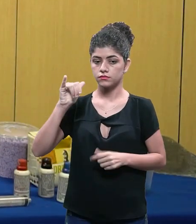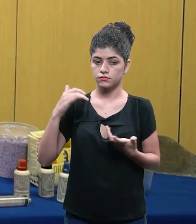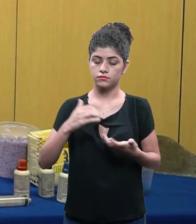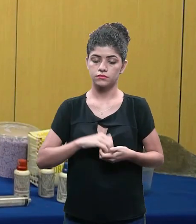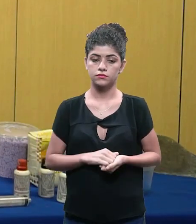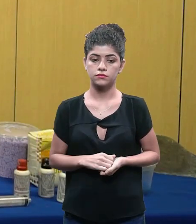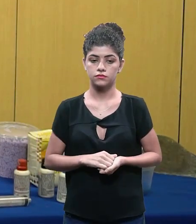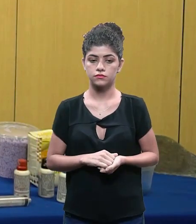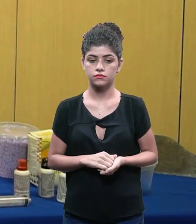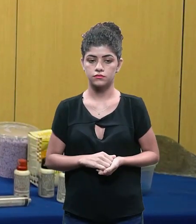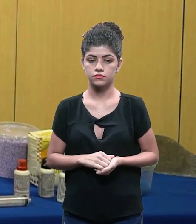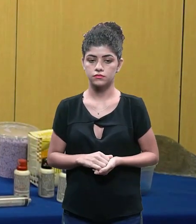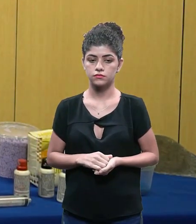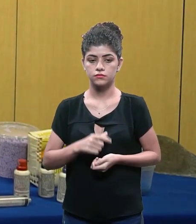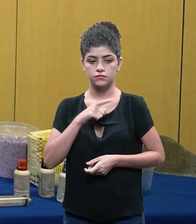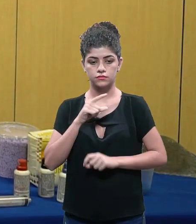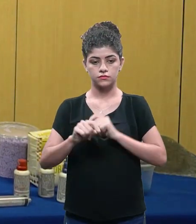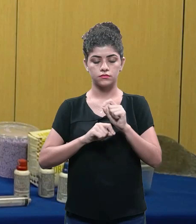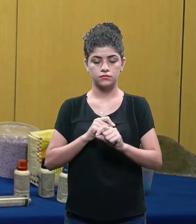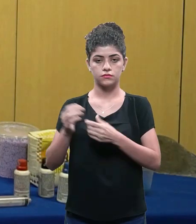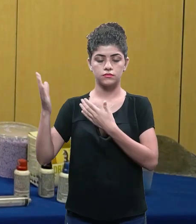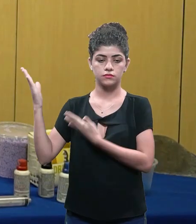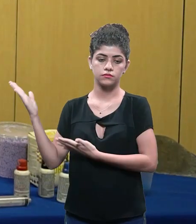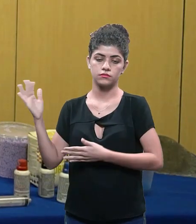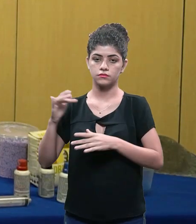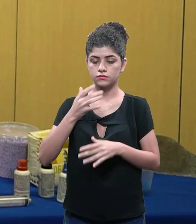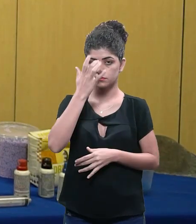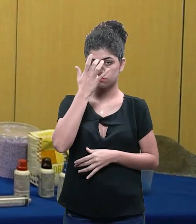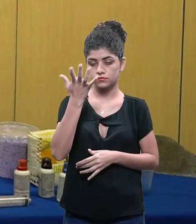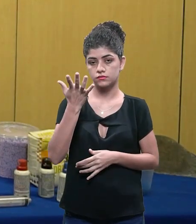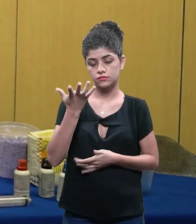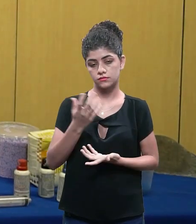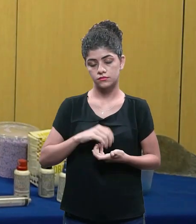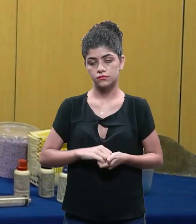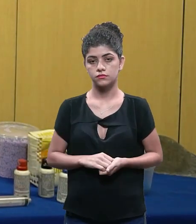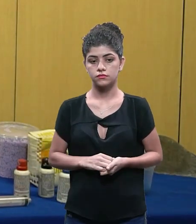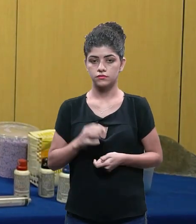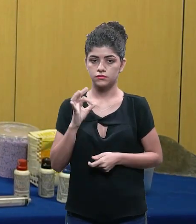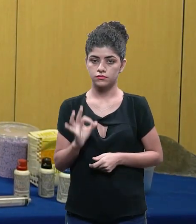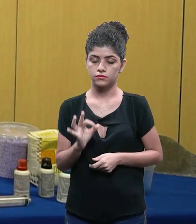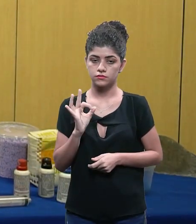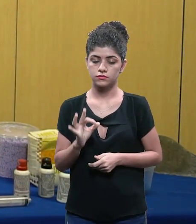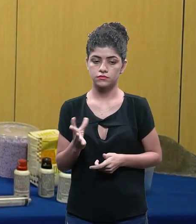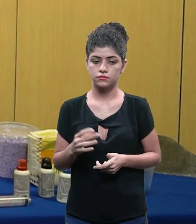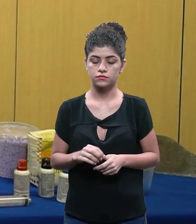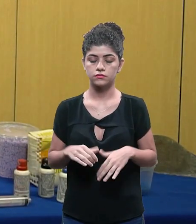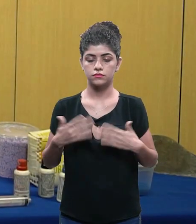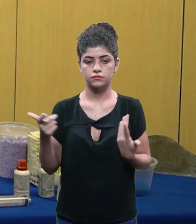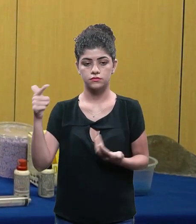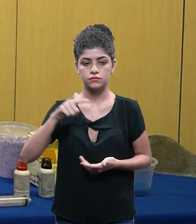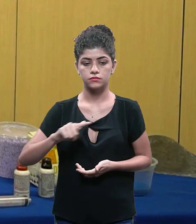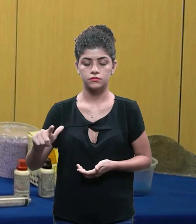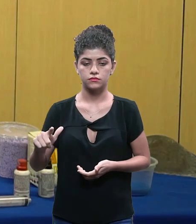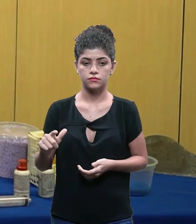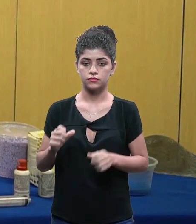lá evitar cantos vivos então eu vou pegar formas que me garantam a facilidade dessa forma certo?